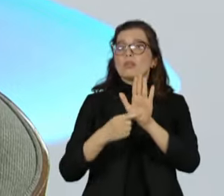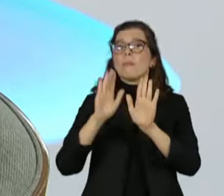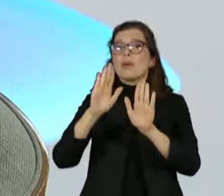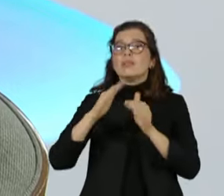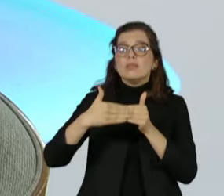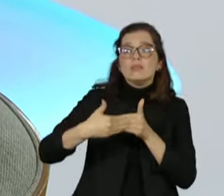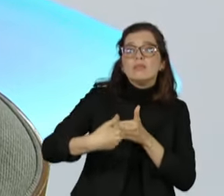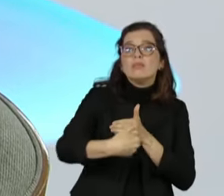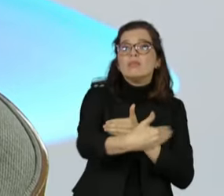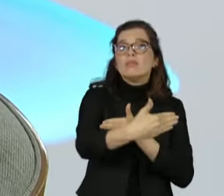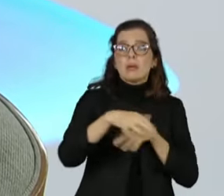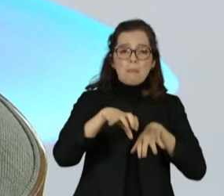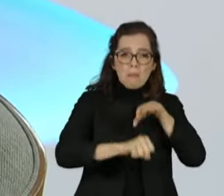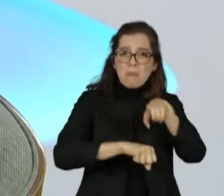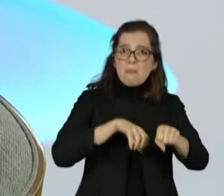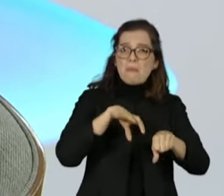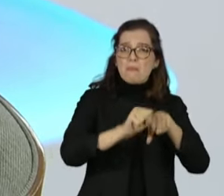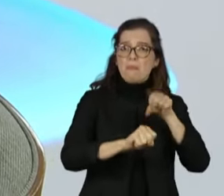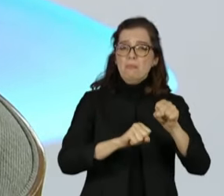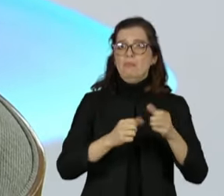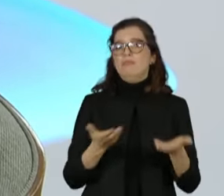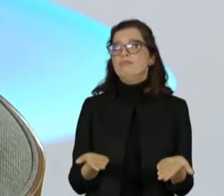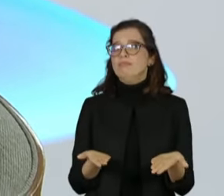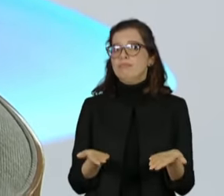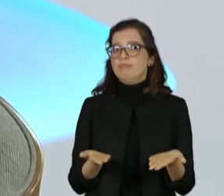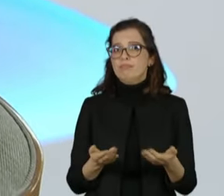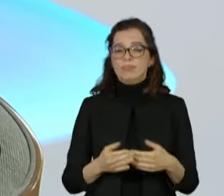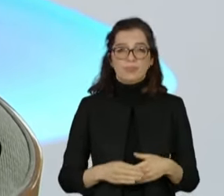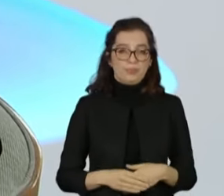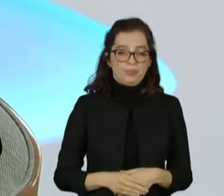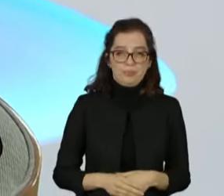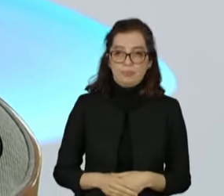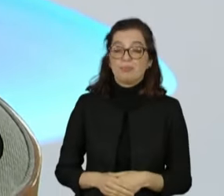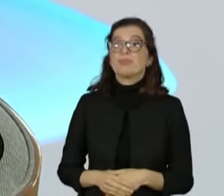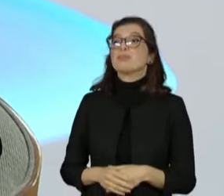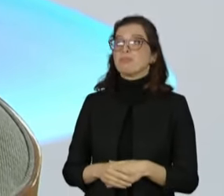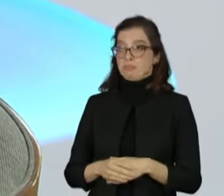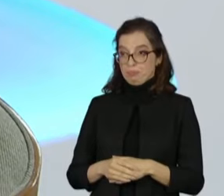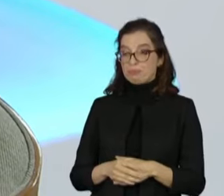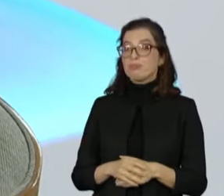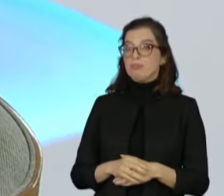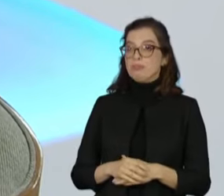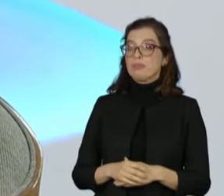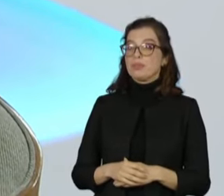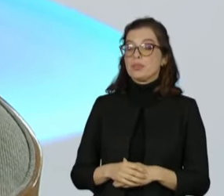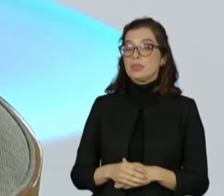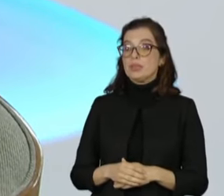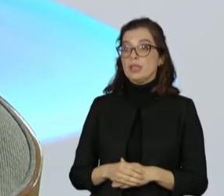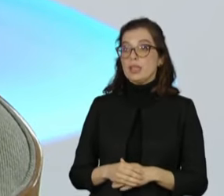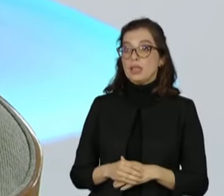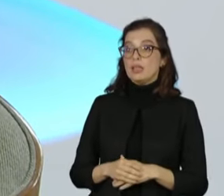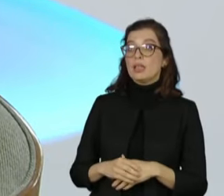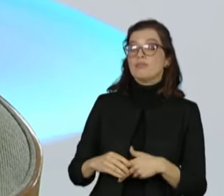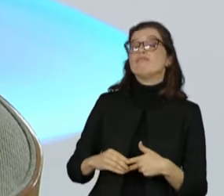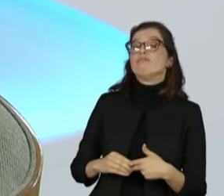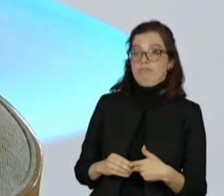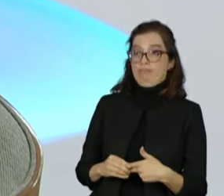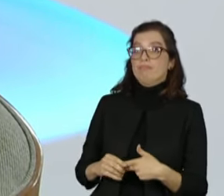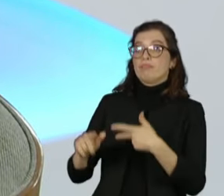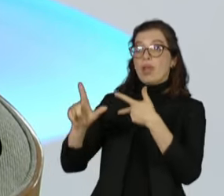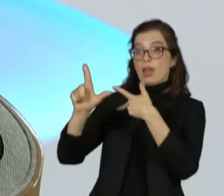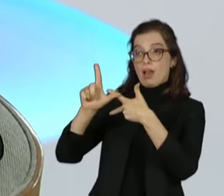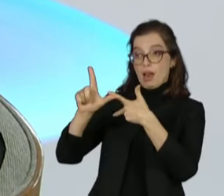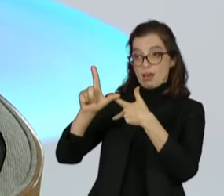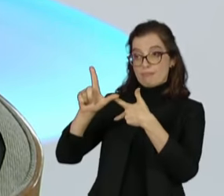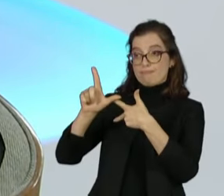Eu sou contra essa questão do excesso do legislativo em relação a essas áreas.